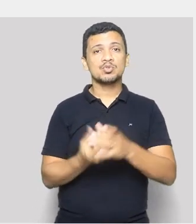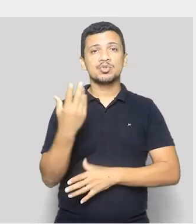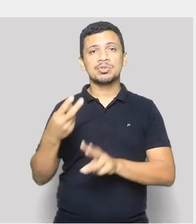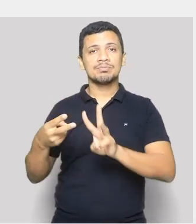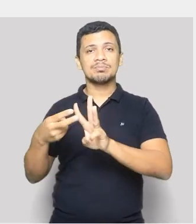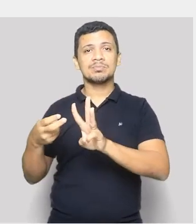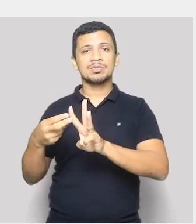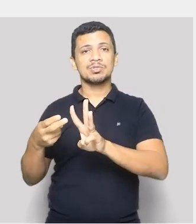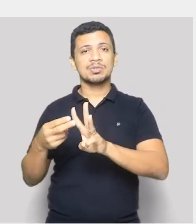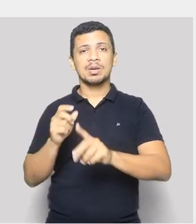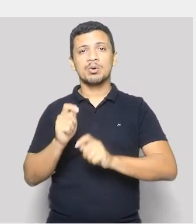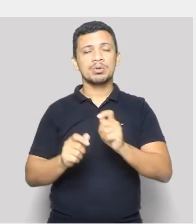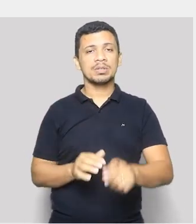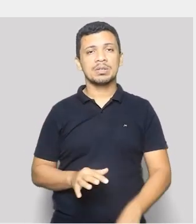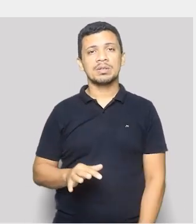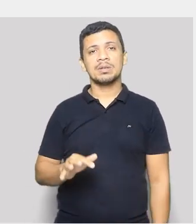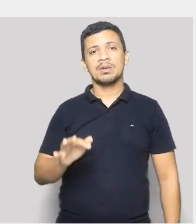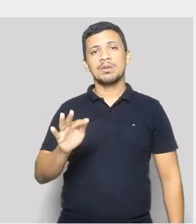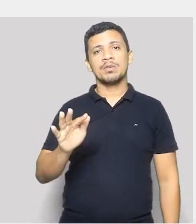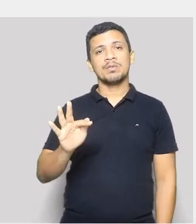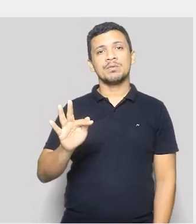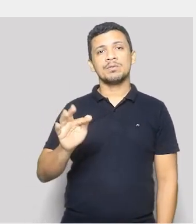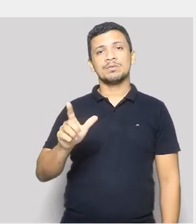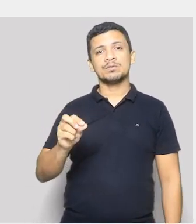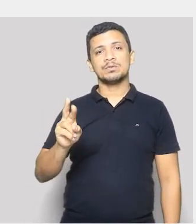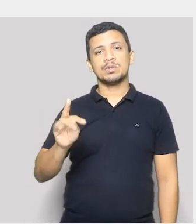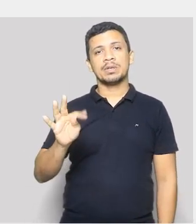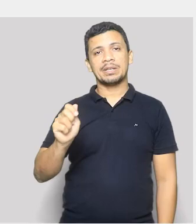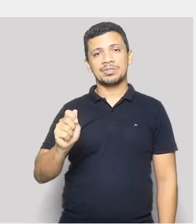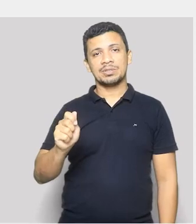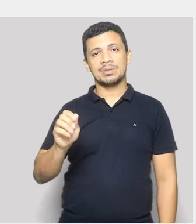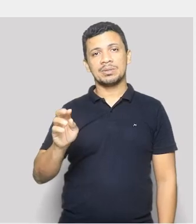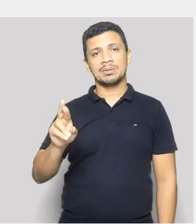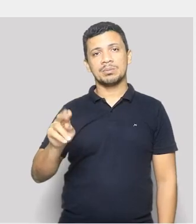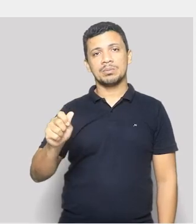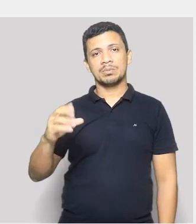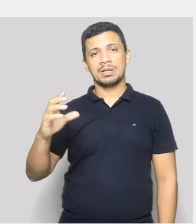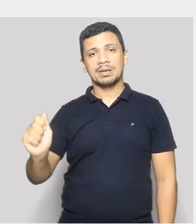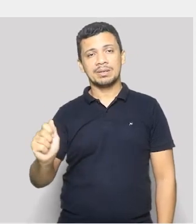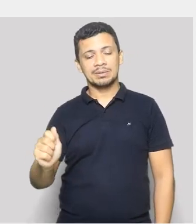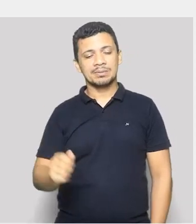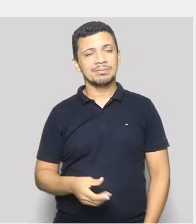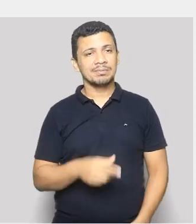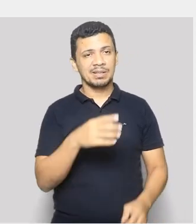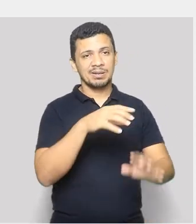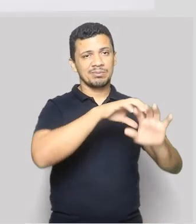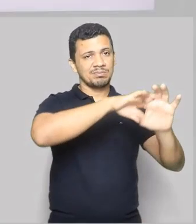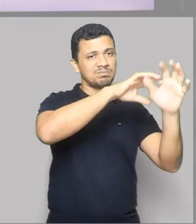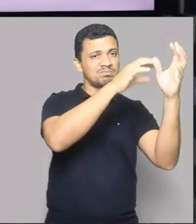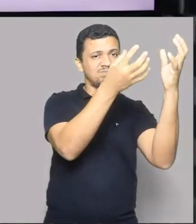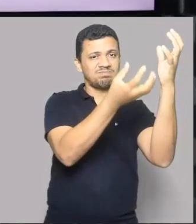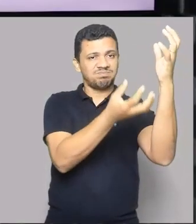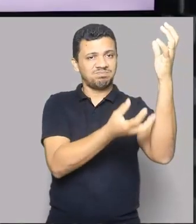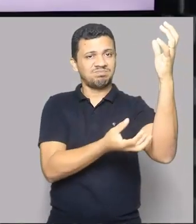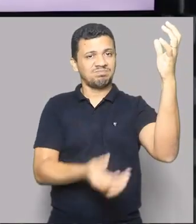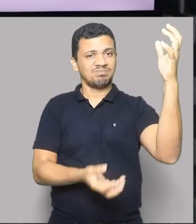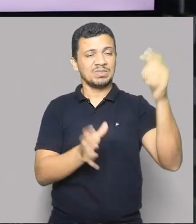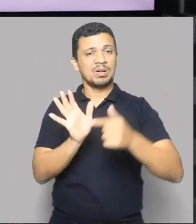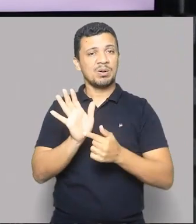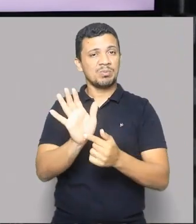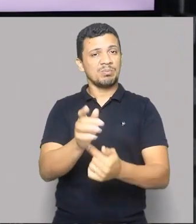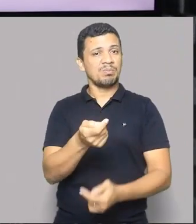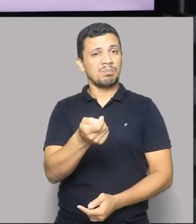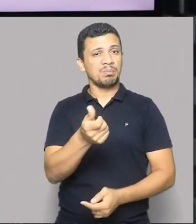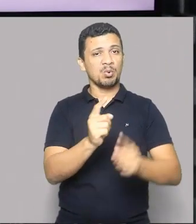indígena e significa floresta branca. É um bioma mais seco e apresenta baixos índices